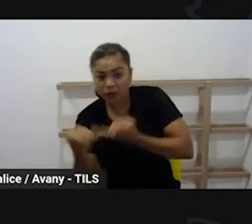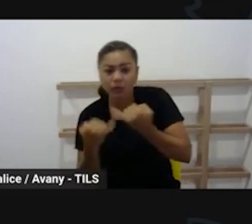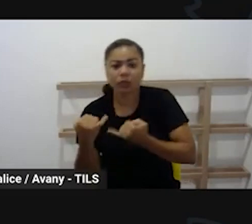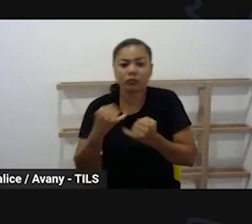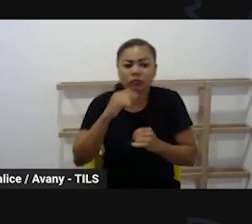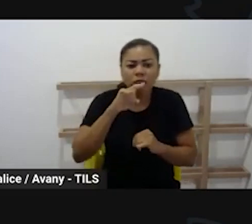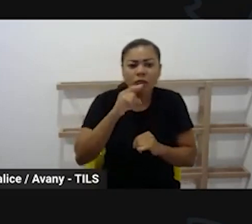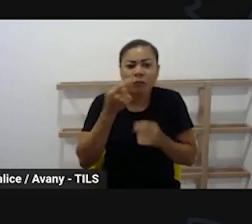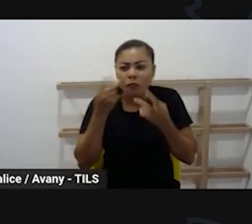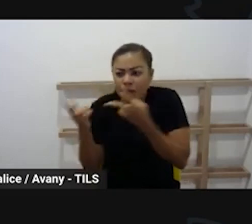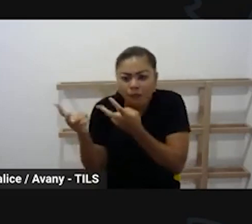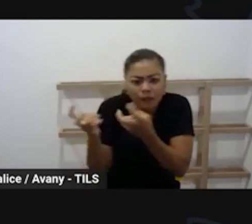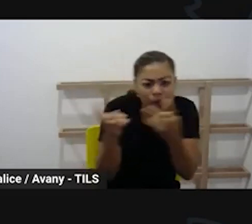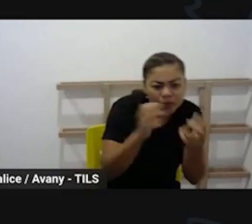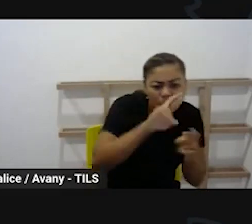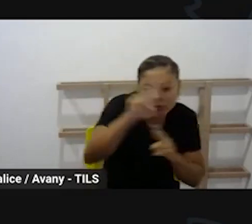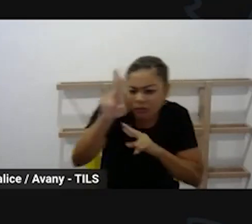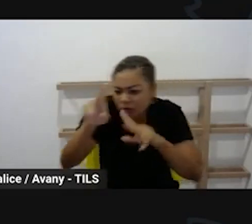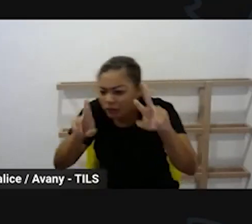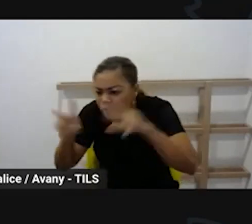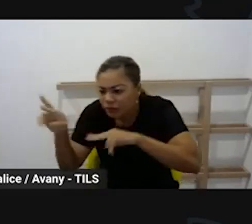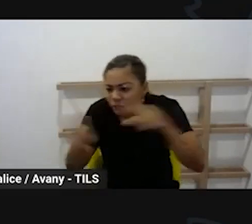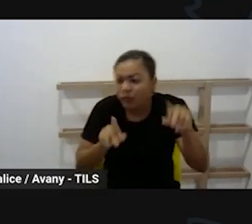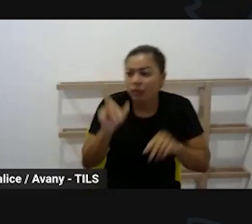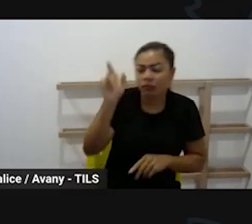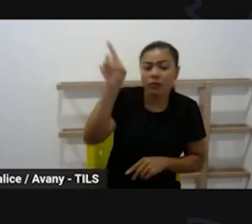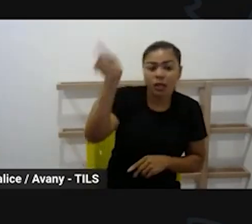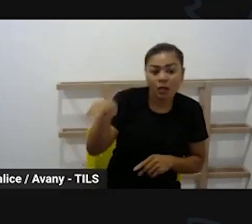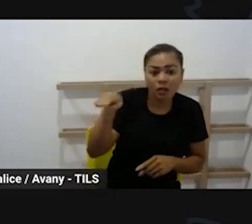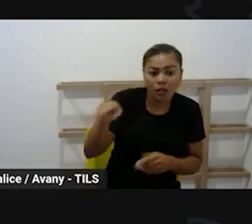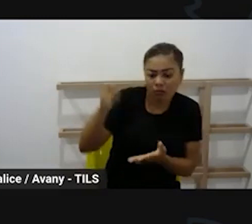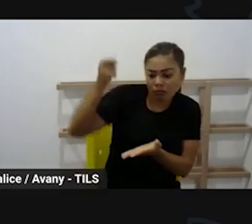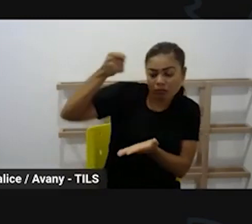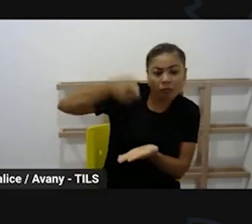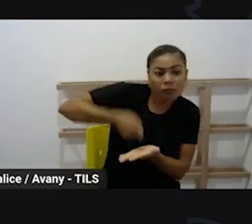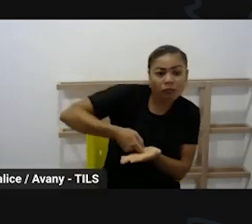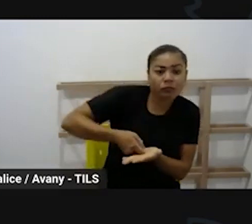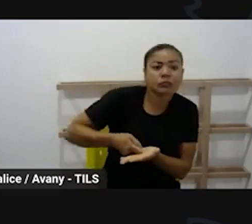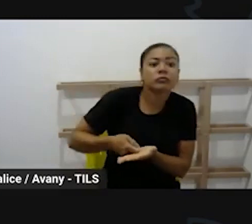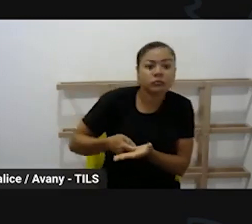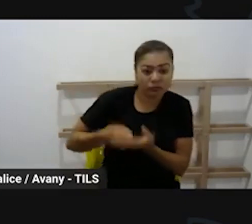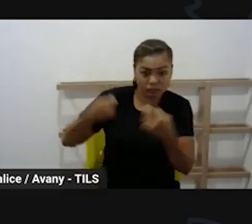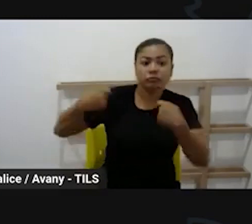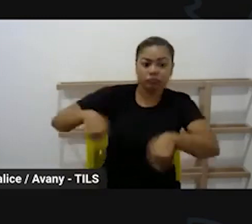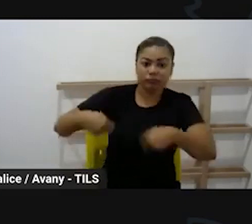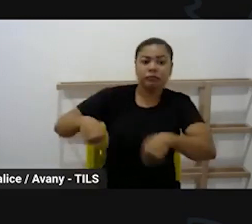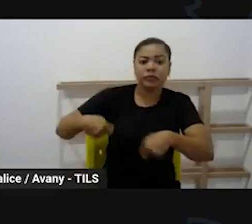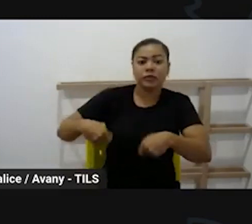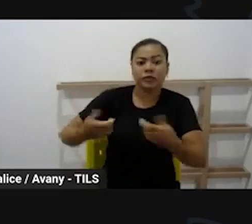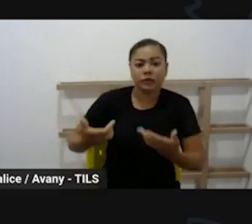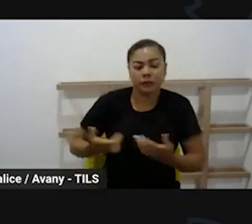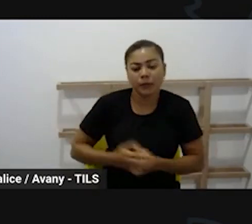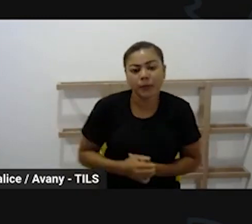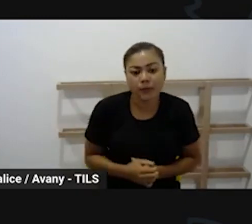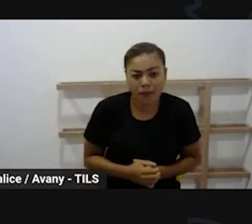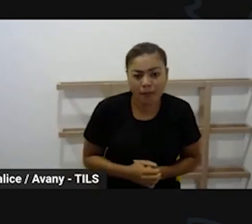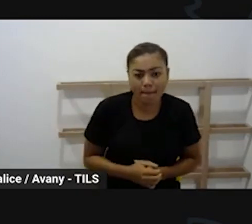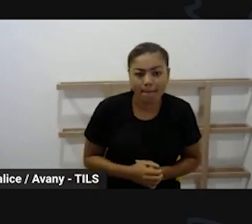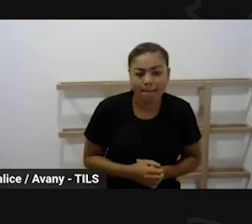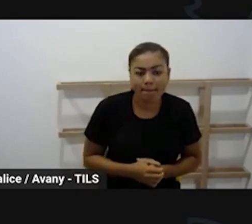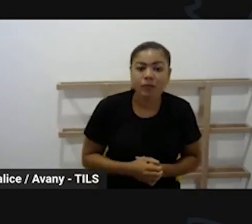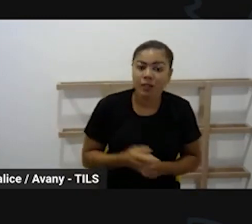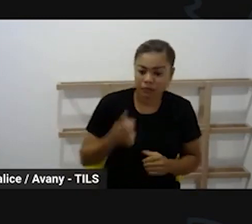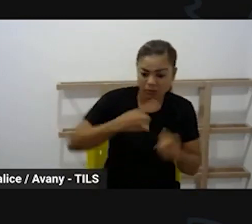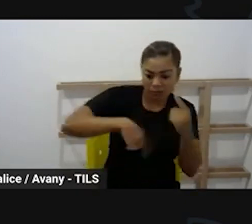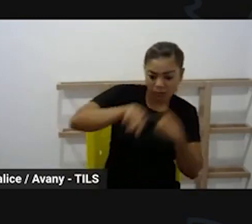participar. Todos os seres direitos são importantes. Então, eles são macro, são maiores na hora que a gente for pensar no nosso planejamento